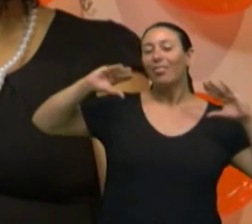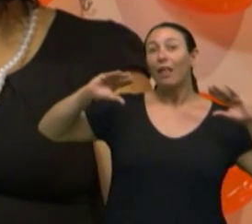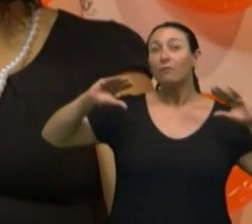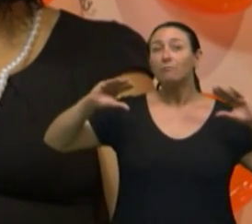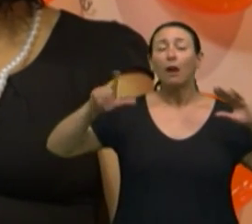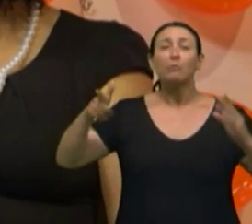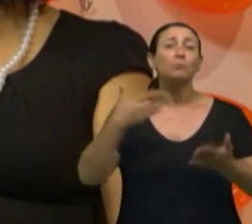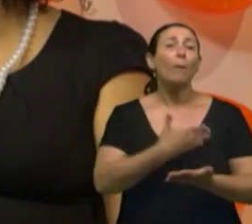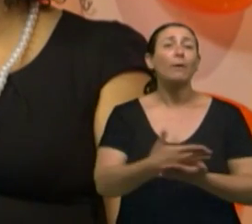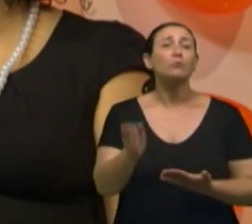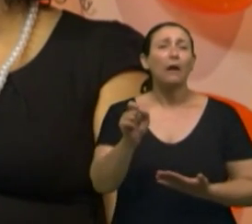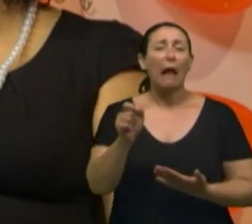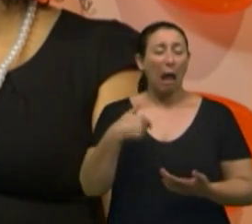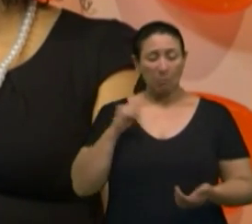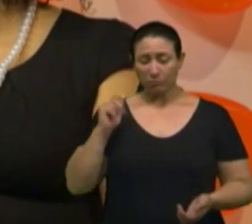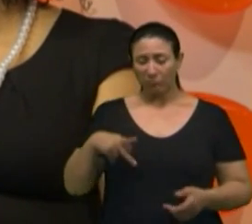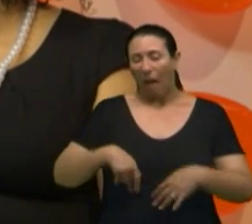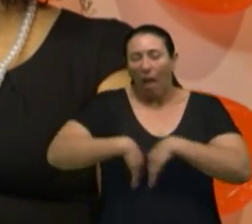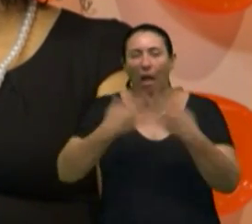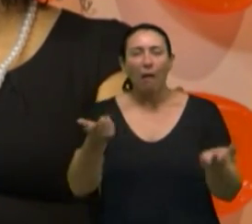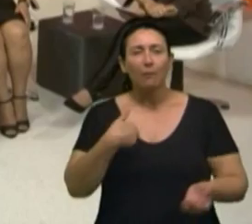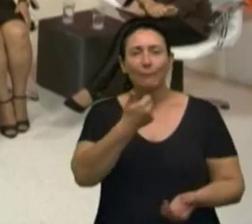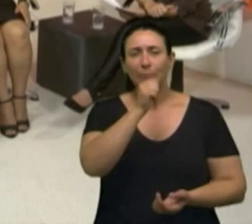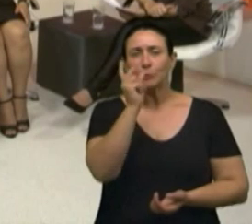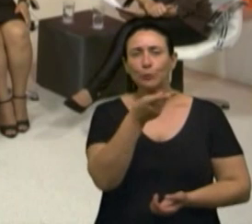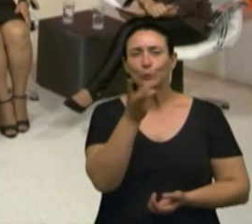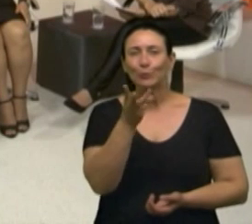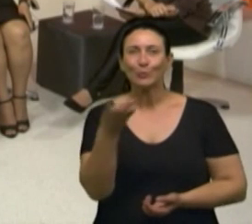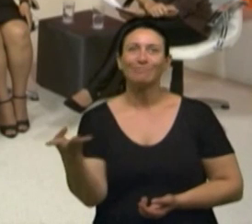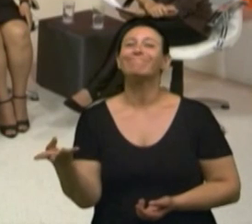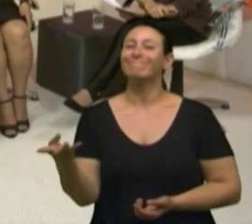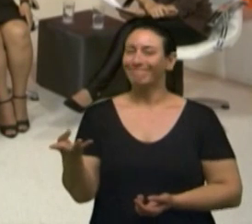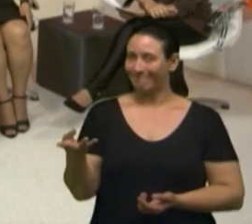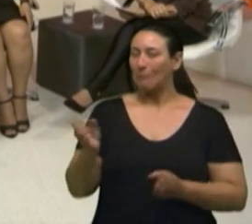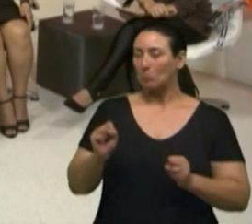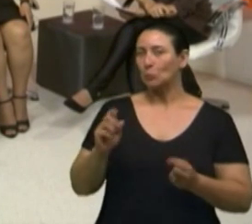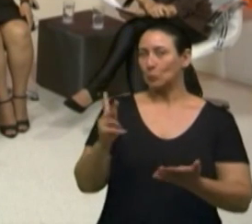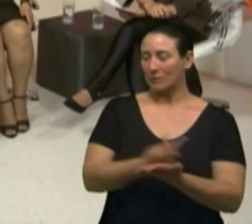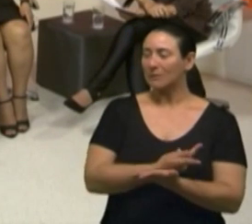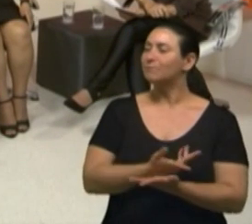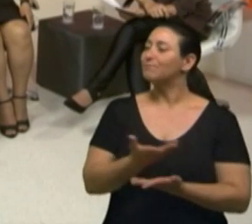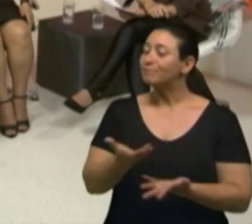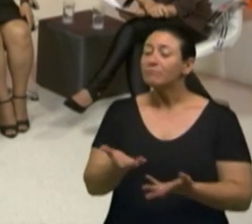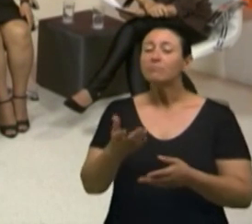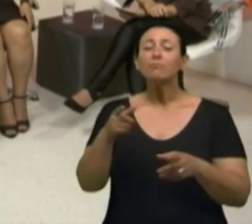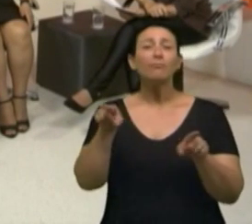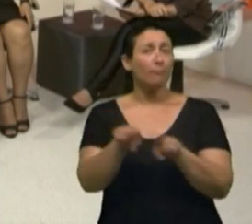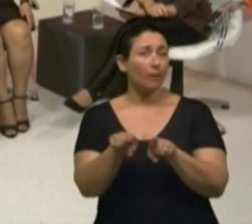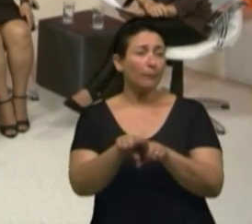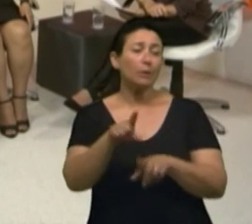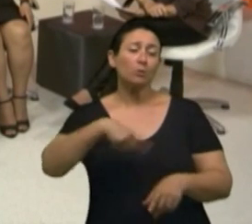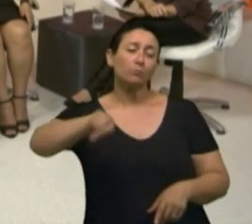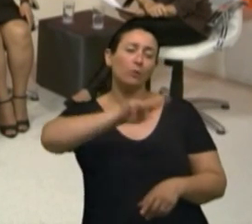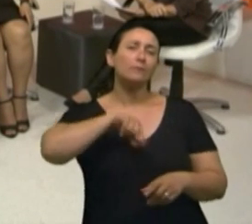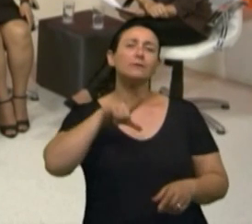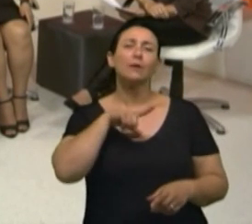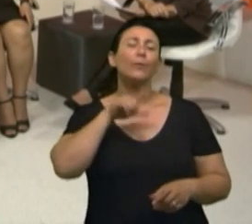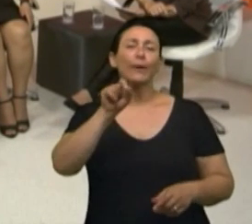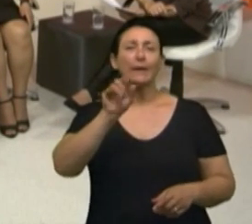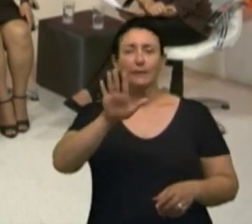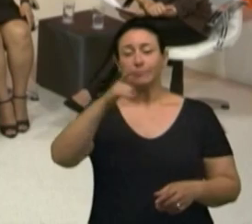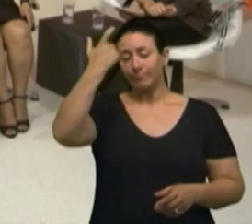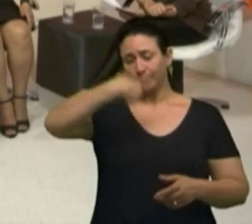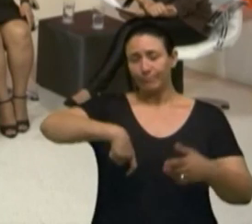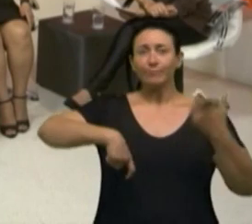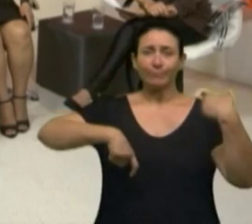diária. É, e também, Isabel, nós temos a oportunidade, como na nossa equipe, nós temos psicólogas, nós